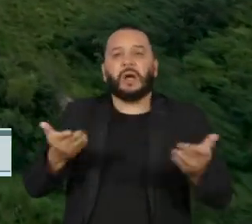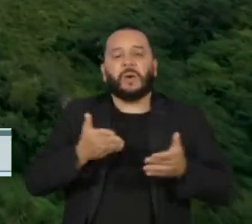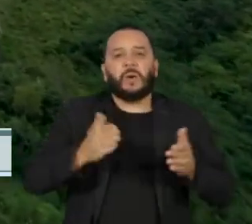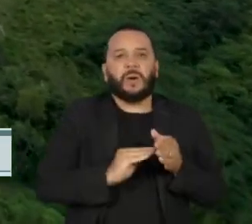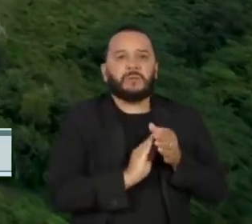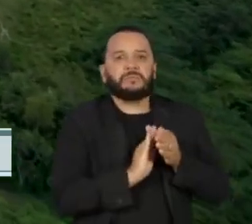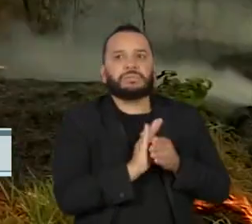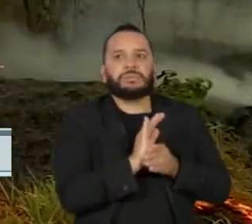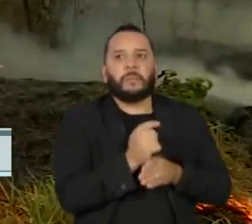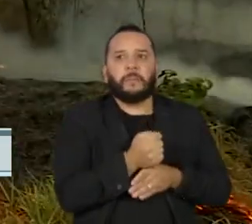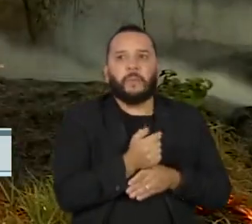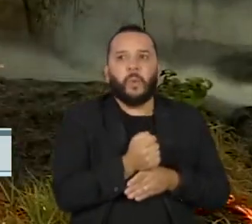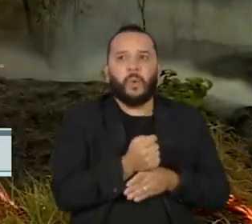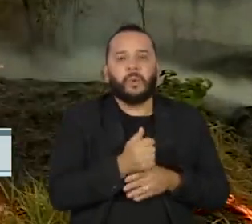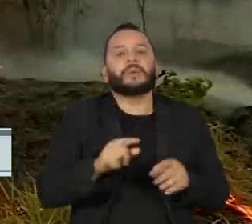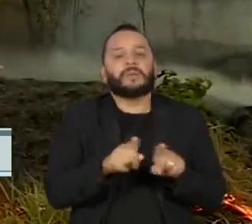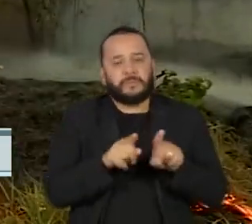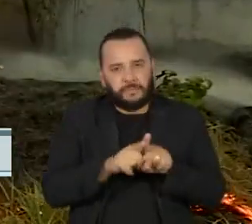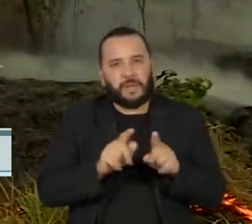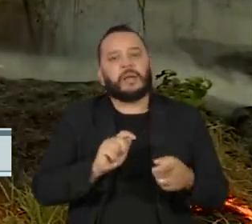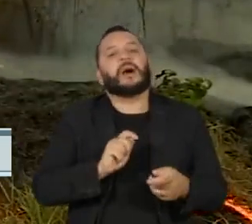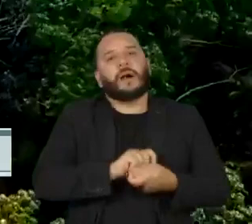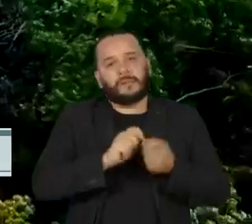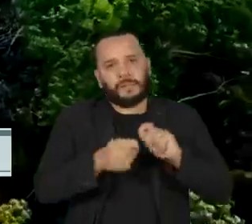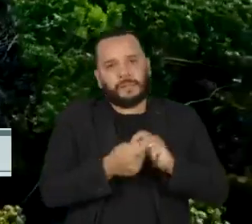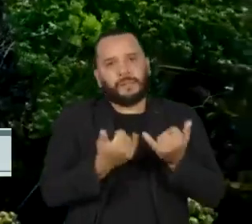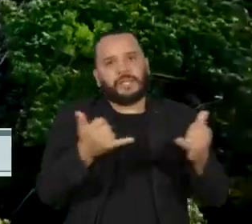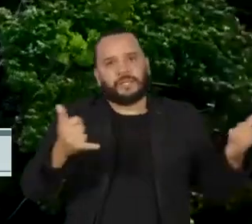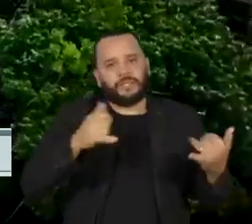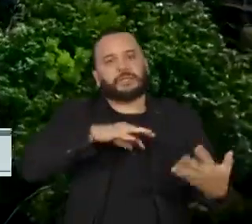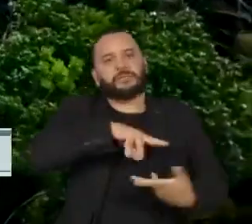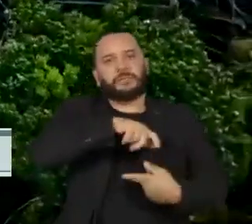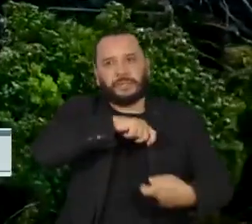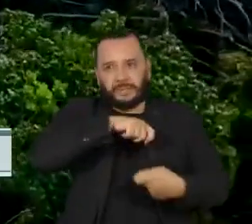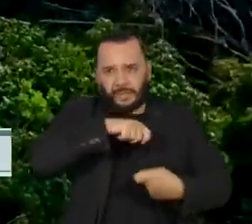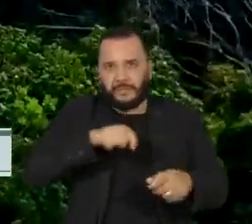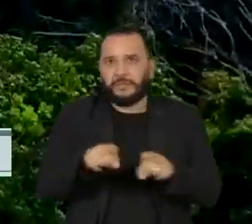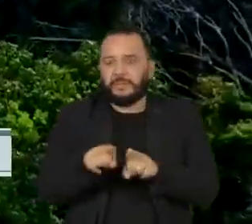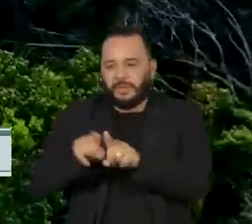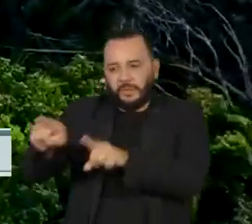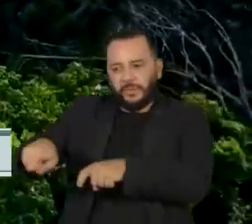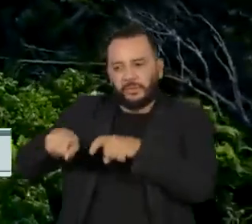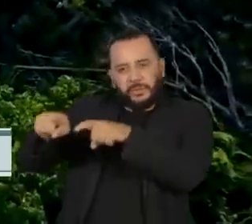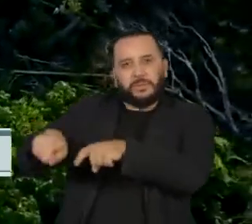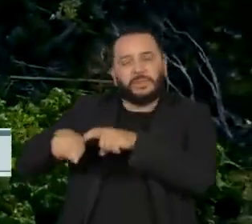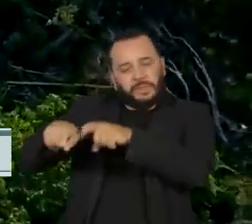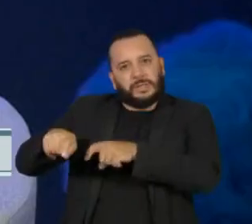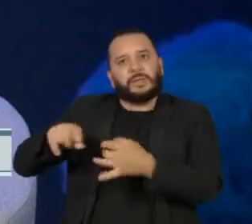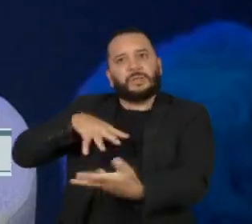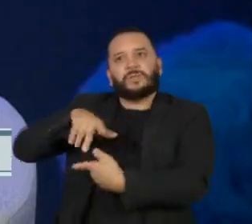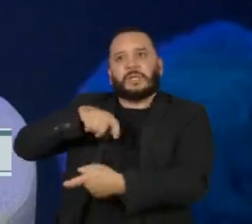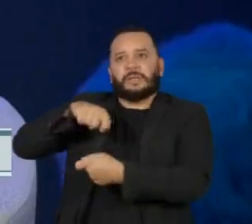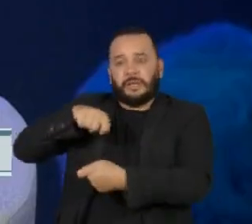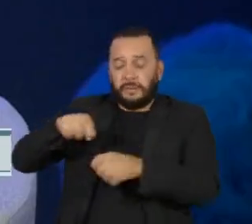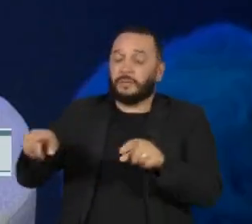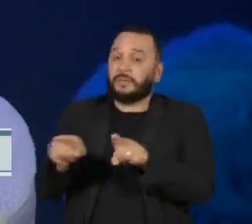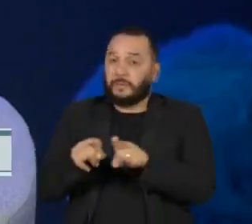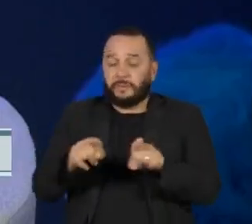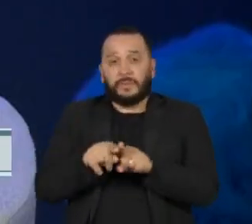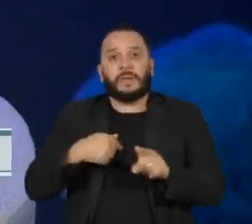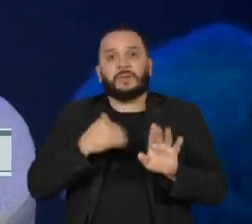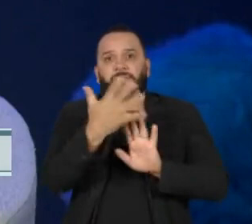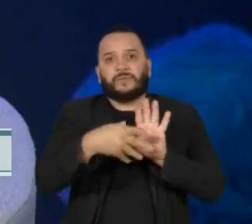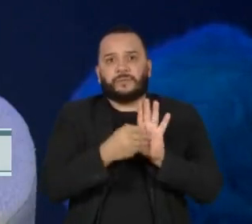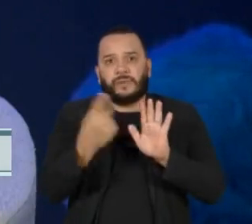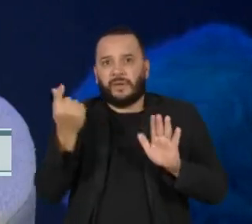transição energética, a transição para a agricultura de baixo carbono, a bioeconomia. Já voltamos com o Fundo Amazônia, já